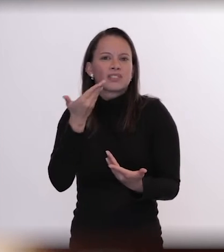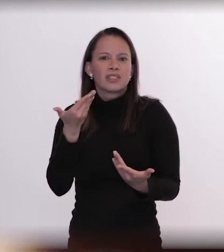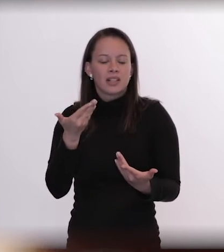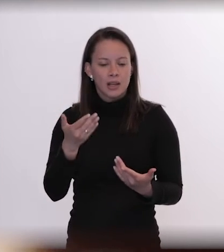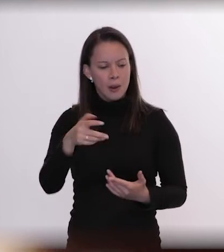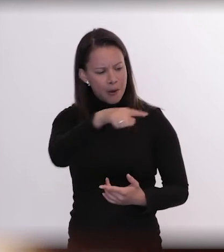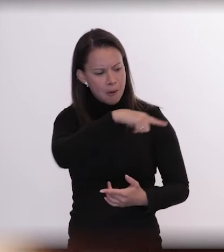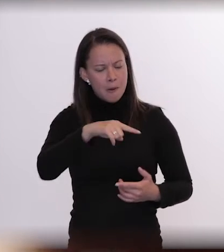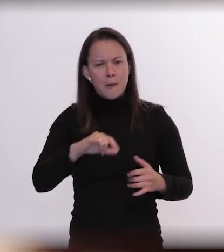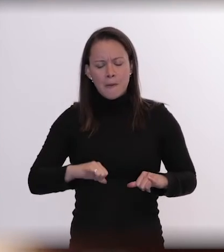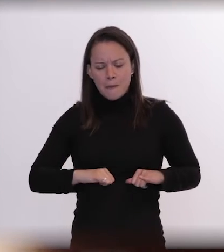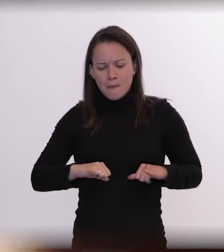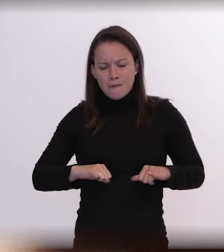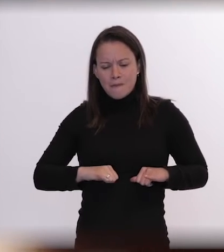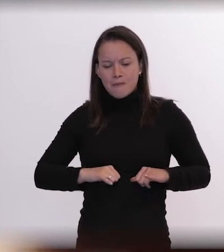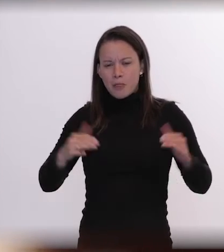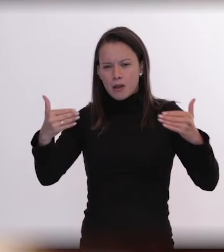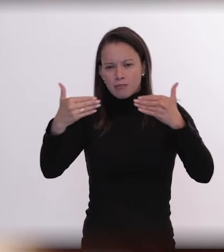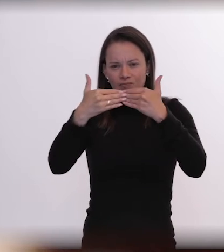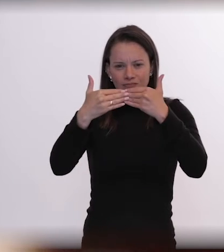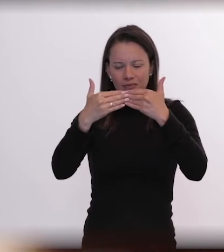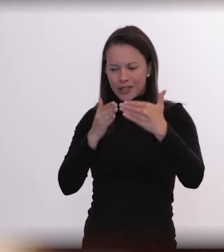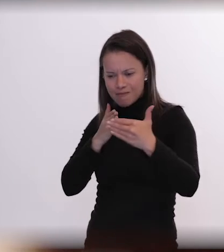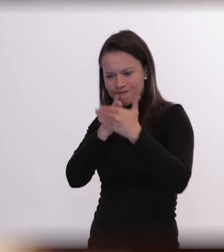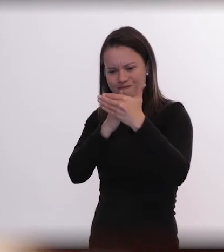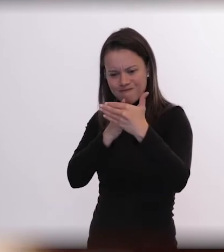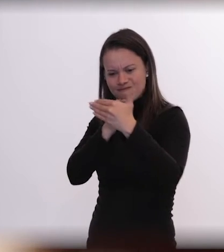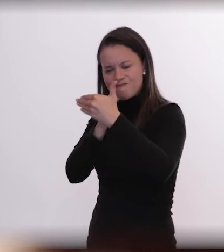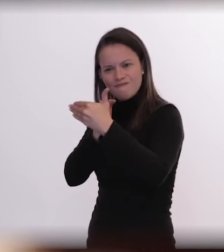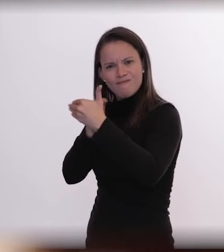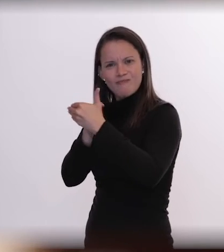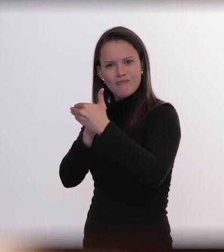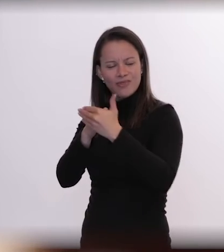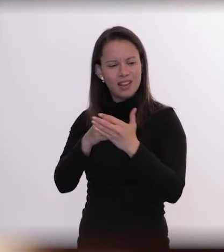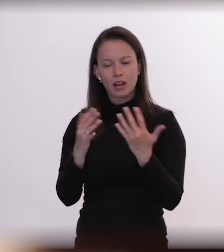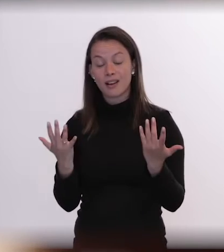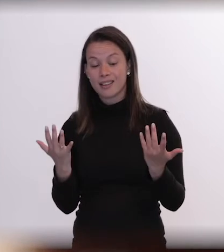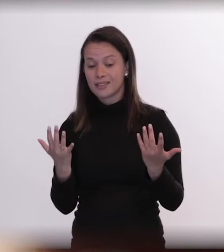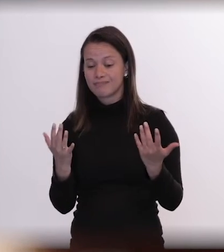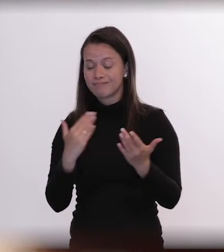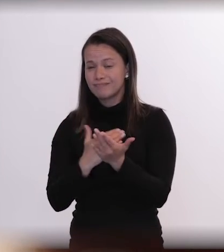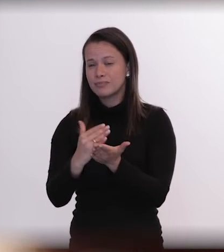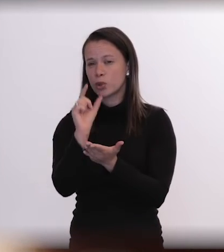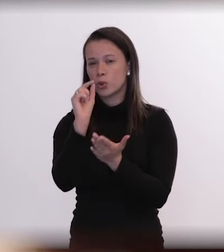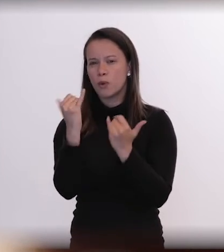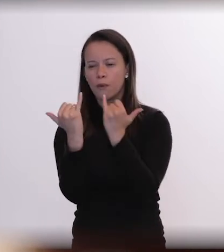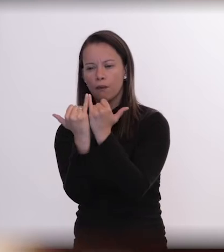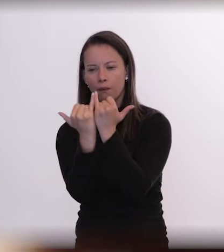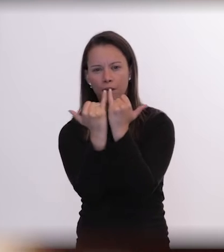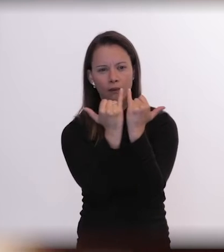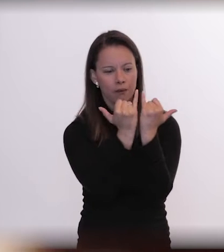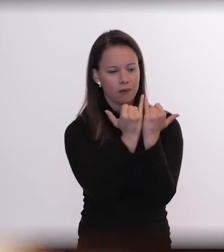essa dor e o tabu é tão grande que as pessoas imediatamente as fofocas dão conta de o essa